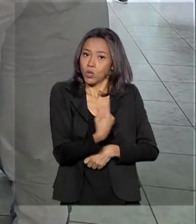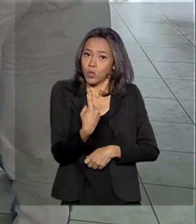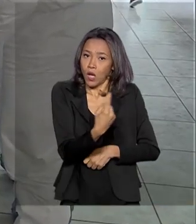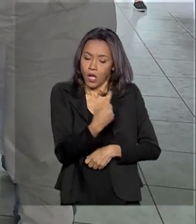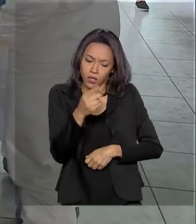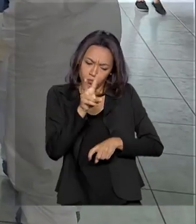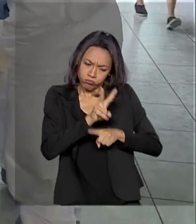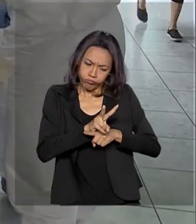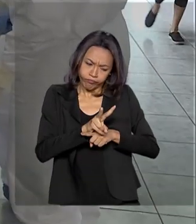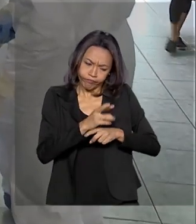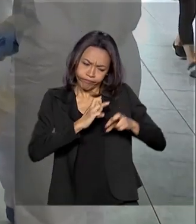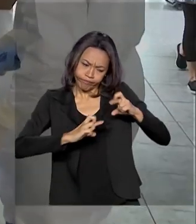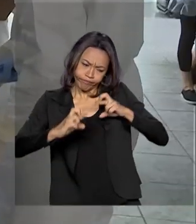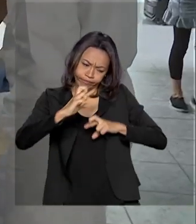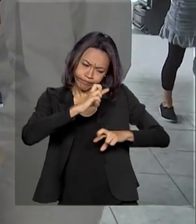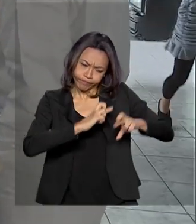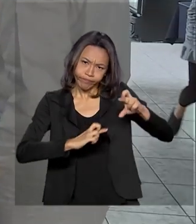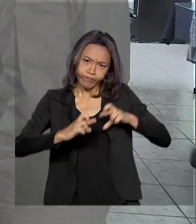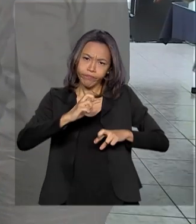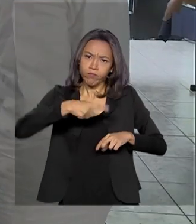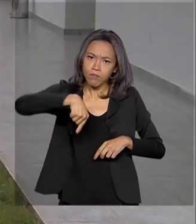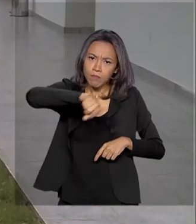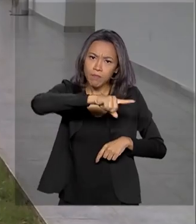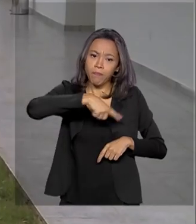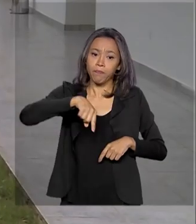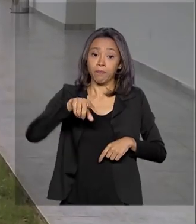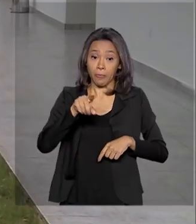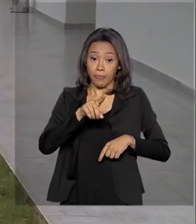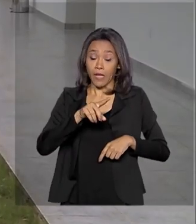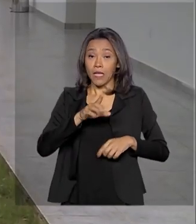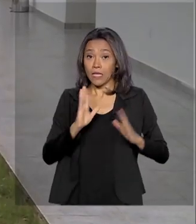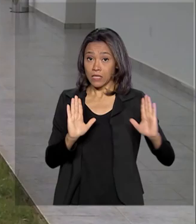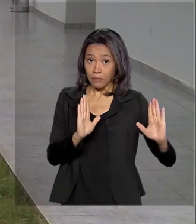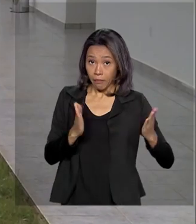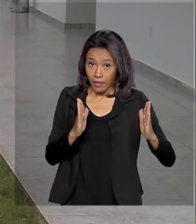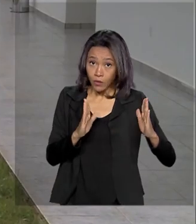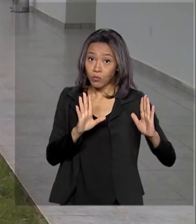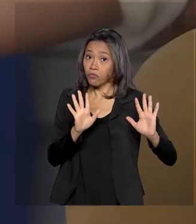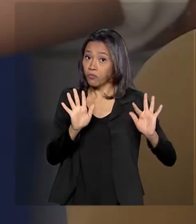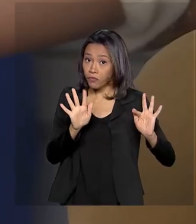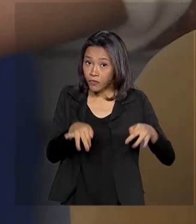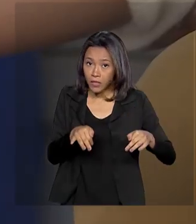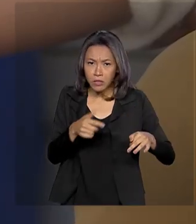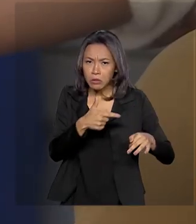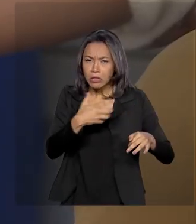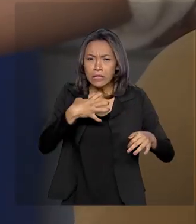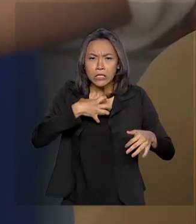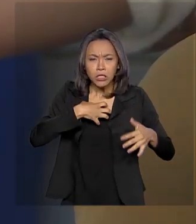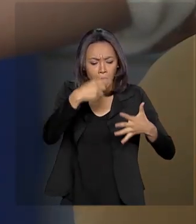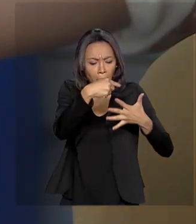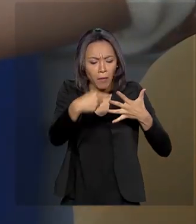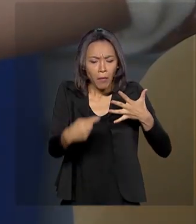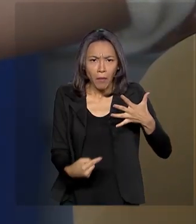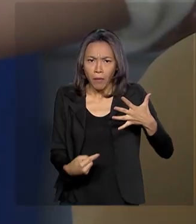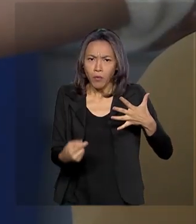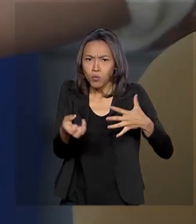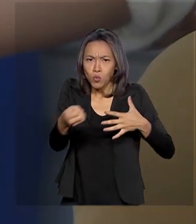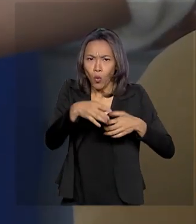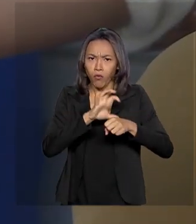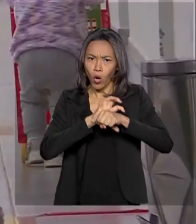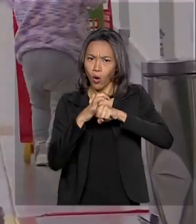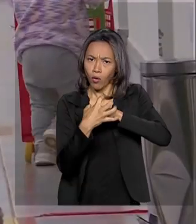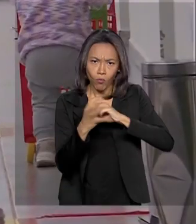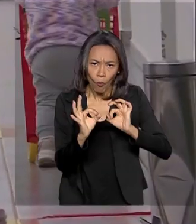ainda. E caso esse período termine sem que nenhum deles apresente nenhum sintoma do novo coronavírus,